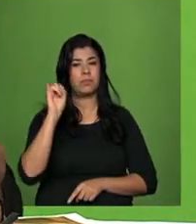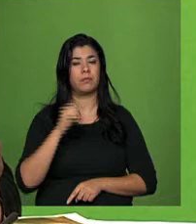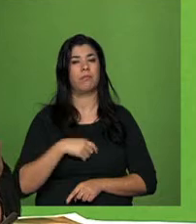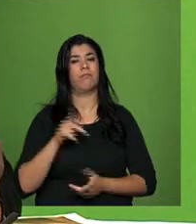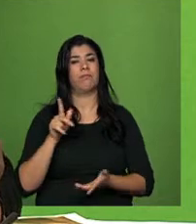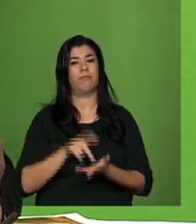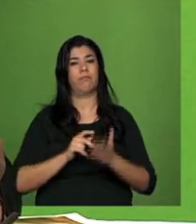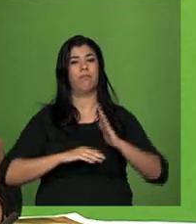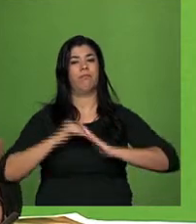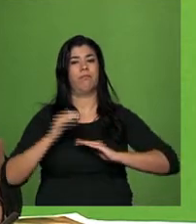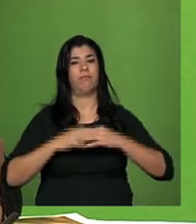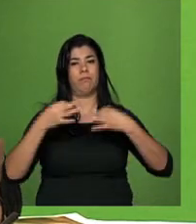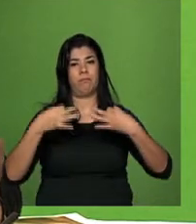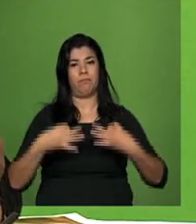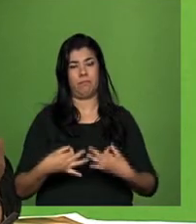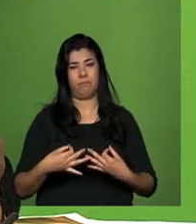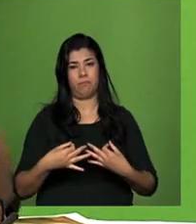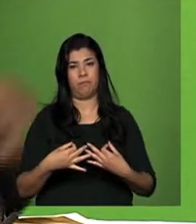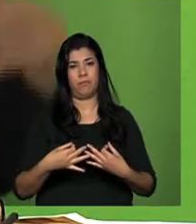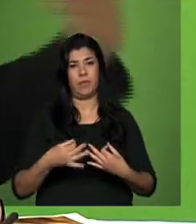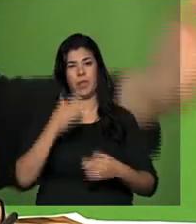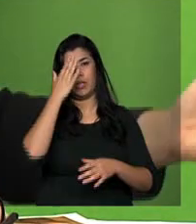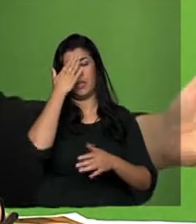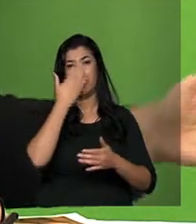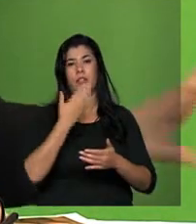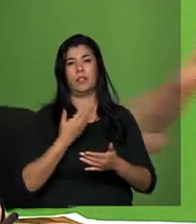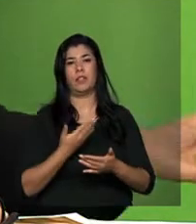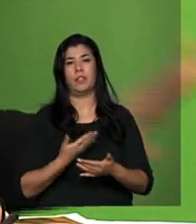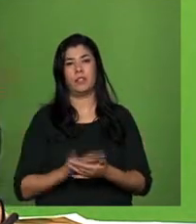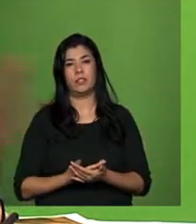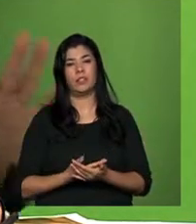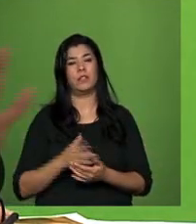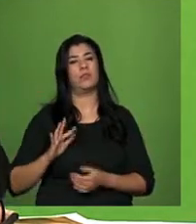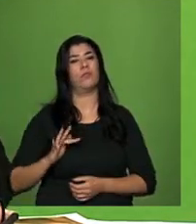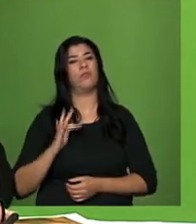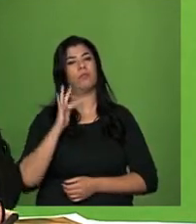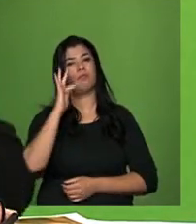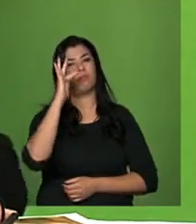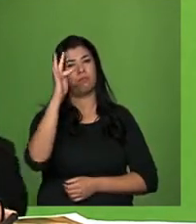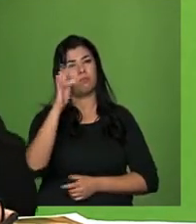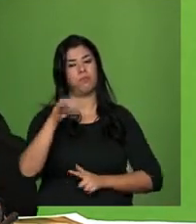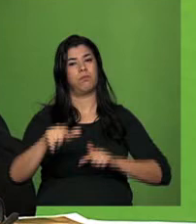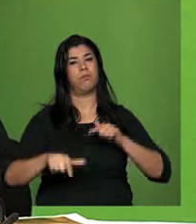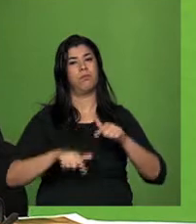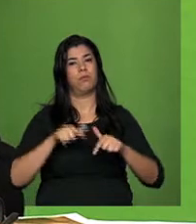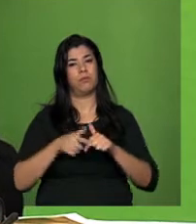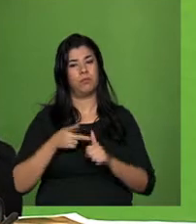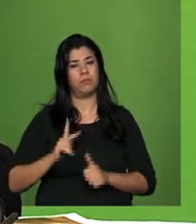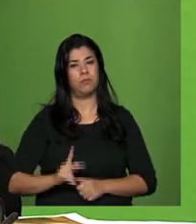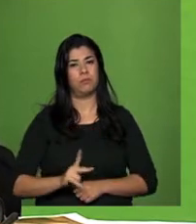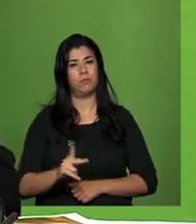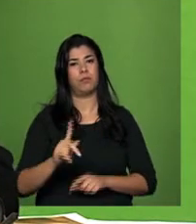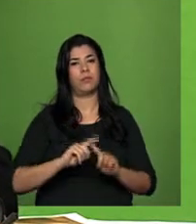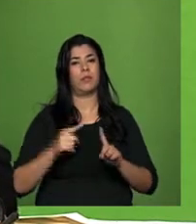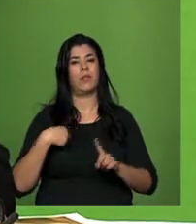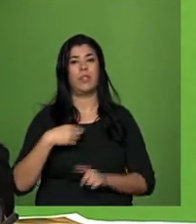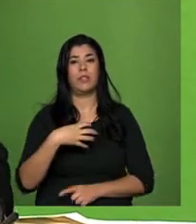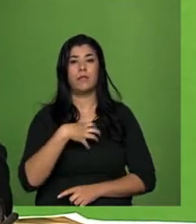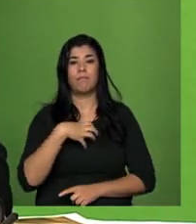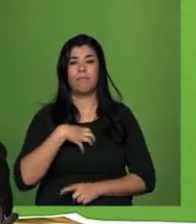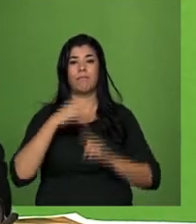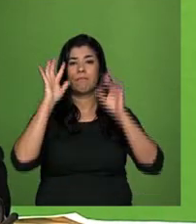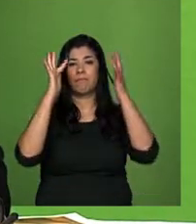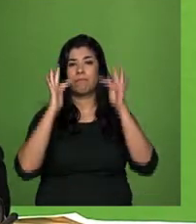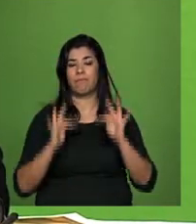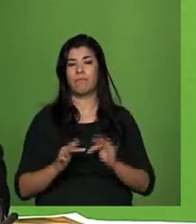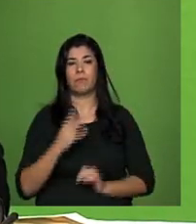concreta. Então, eu acho que temos muito trabalho pela frente, isso é fato, mas eu fico particularmente feliz que